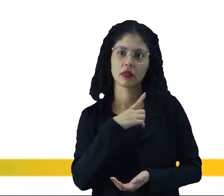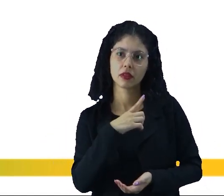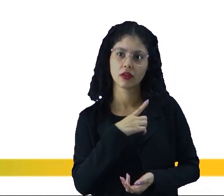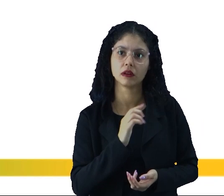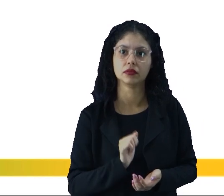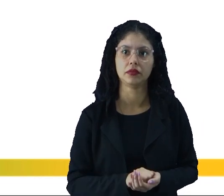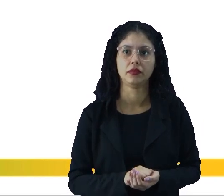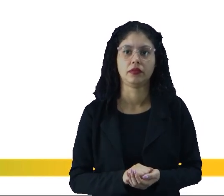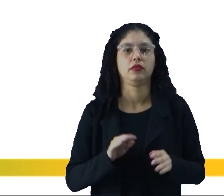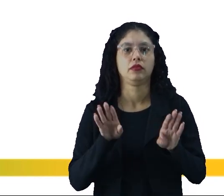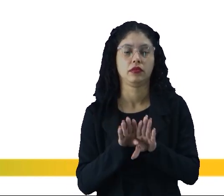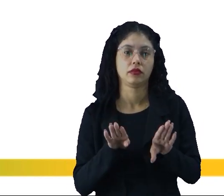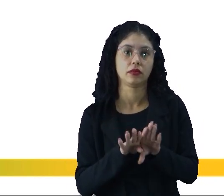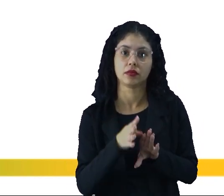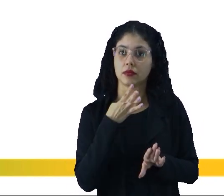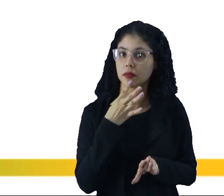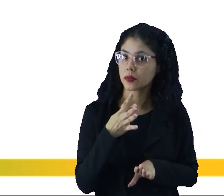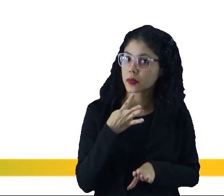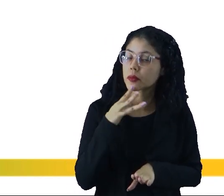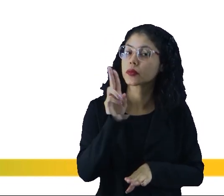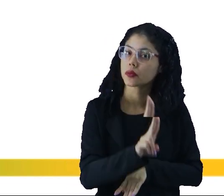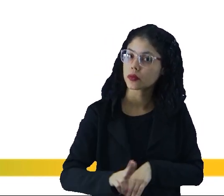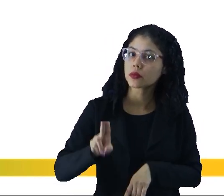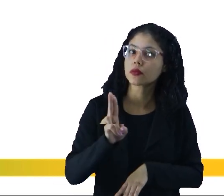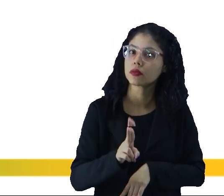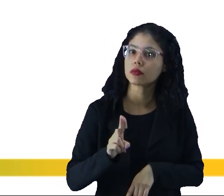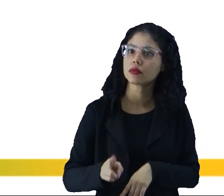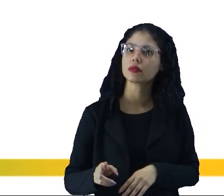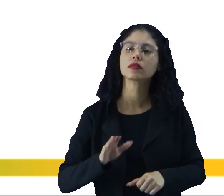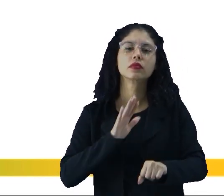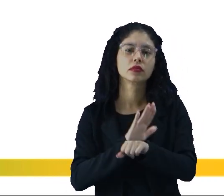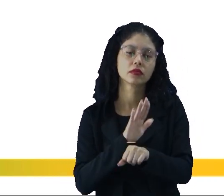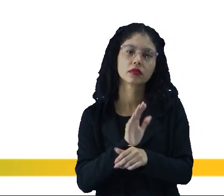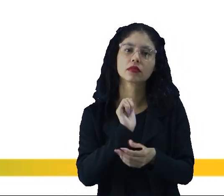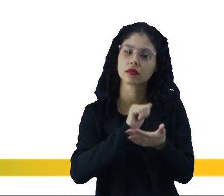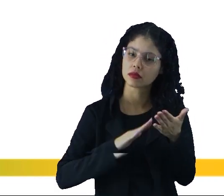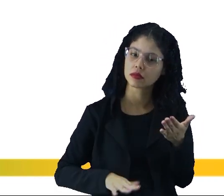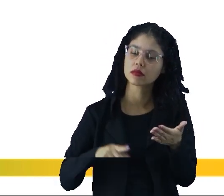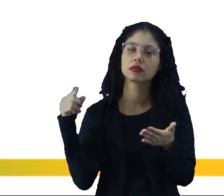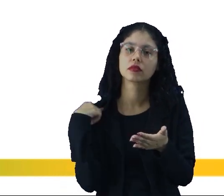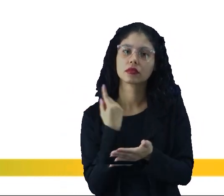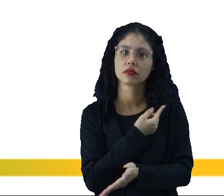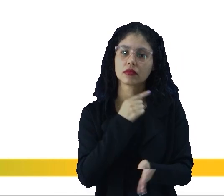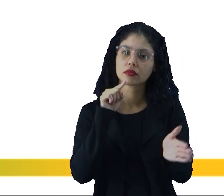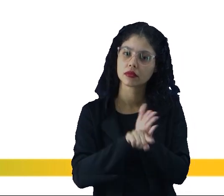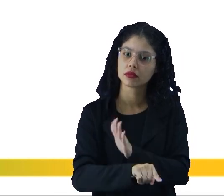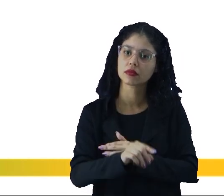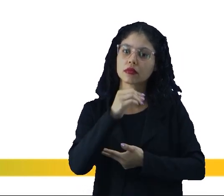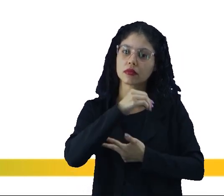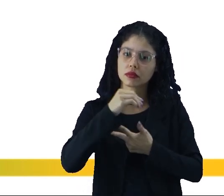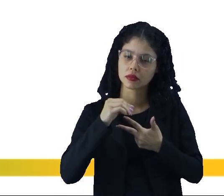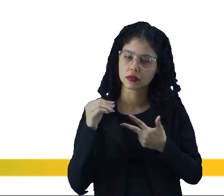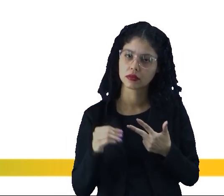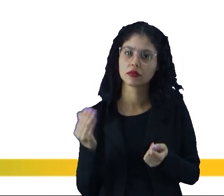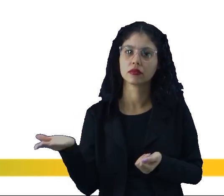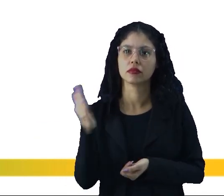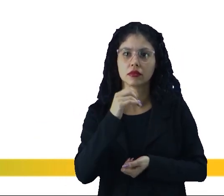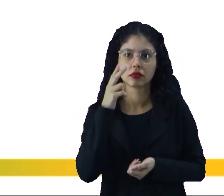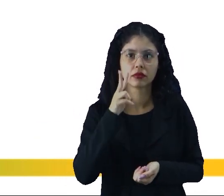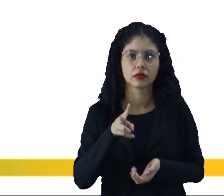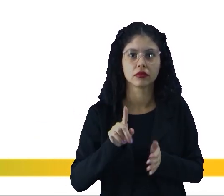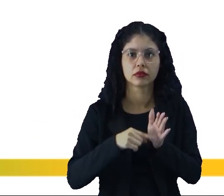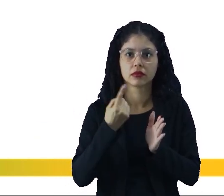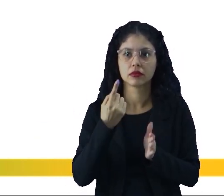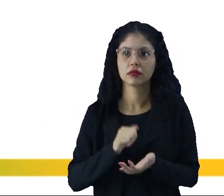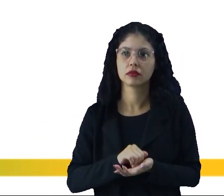temos uma equação aqui também que é muito utilizada, que vai nos salvar muito nas questões que podem estar caindo aí no Enem. Vamos ver aqui a